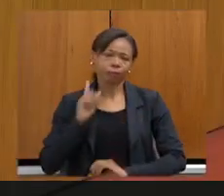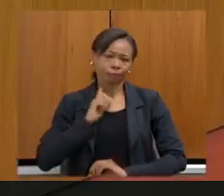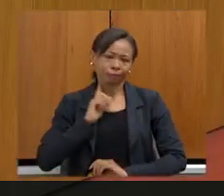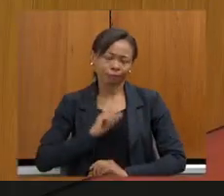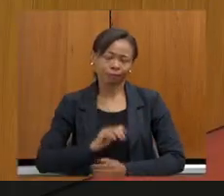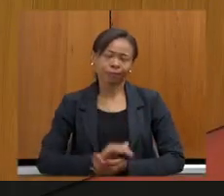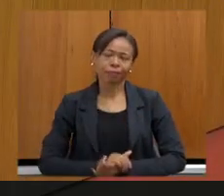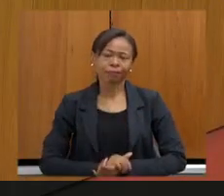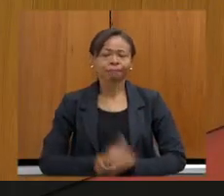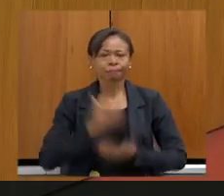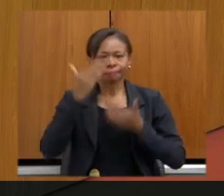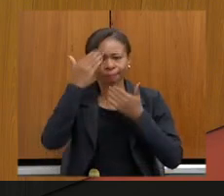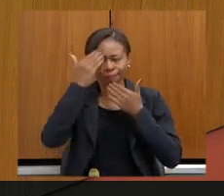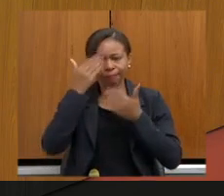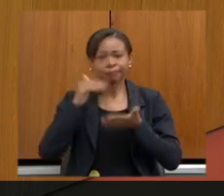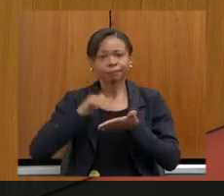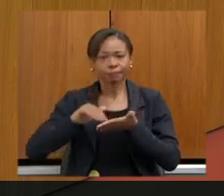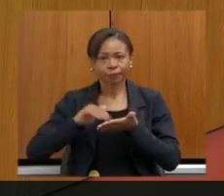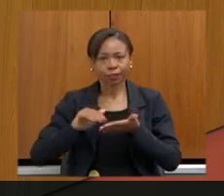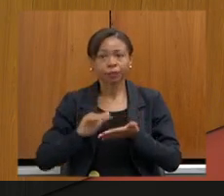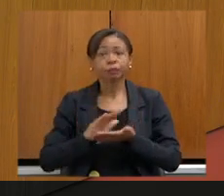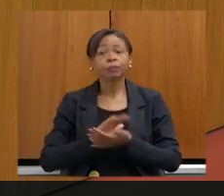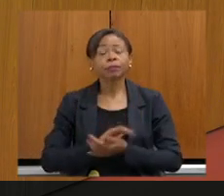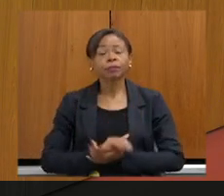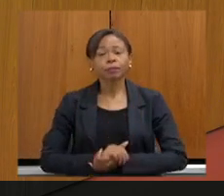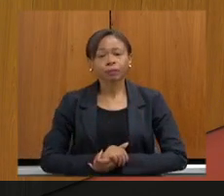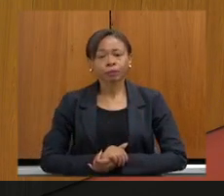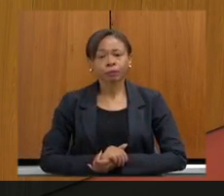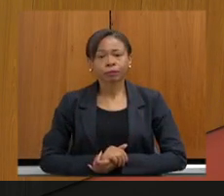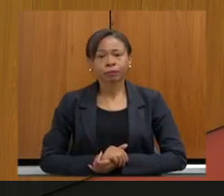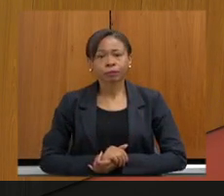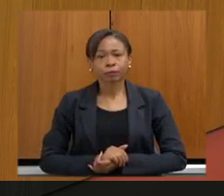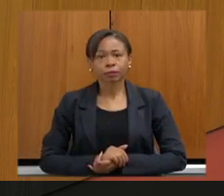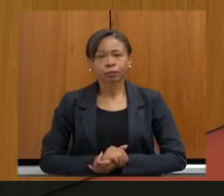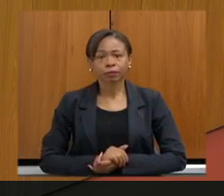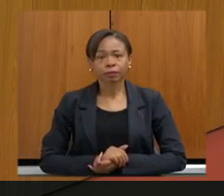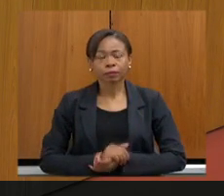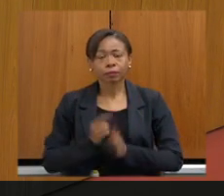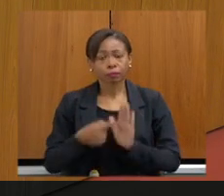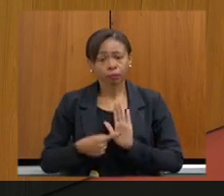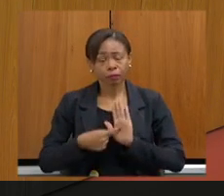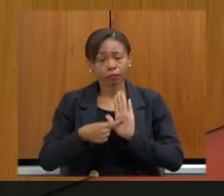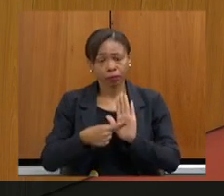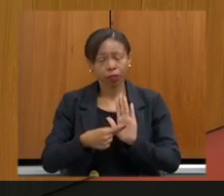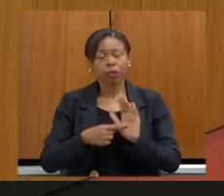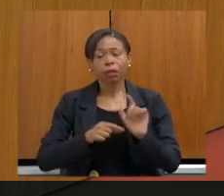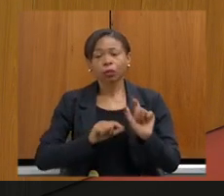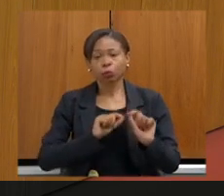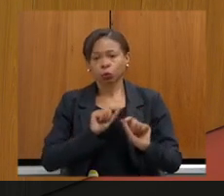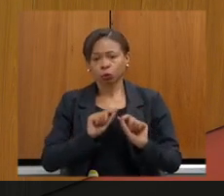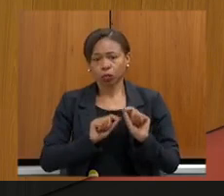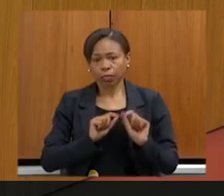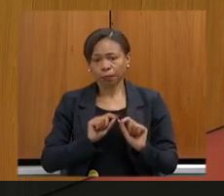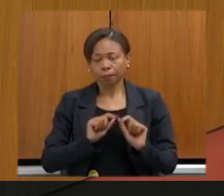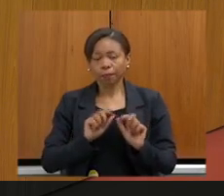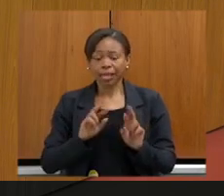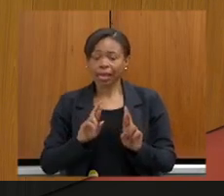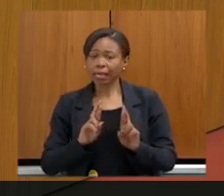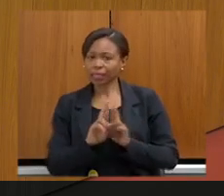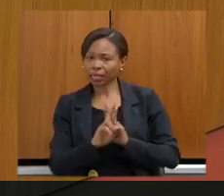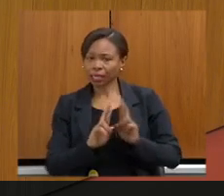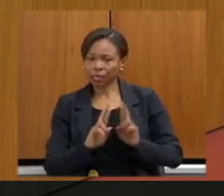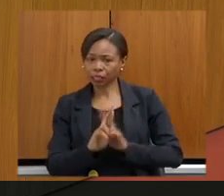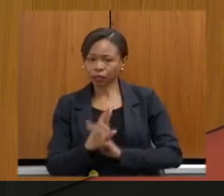Muito obrigado, secretário. Quero destacar aqui essa, eu acredito que, essa relação até da